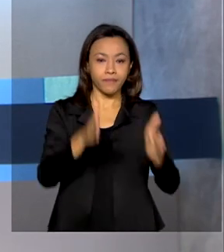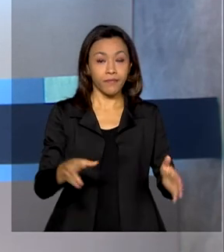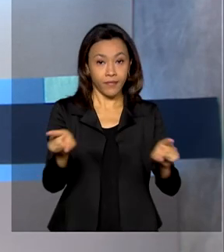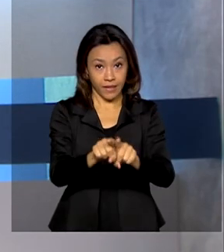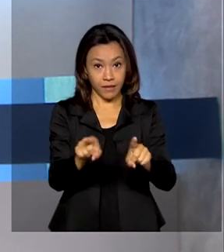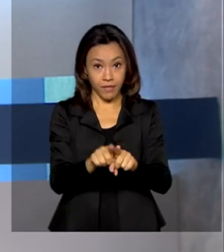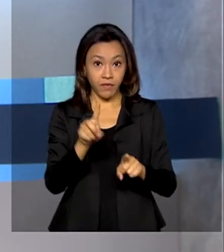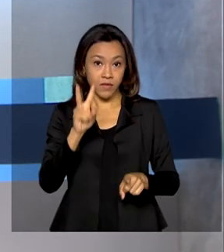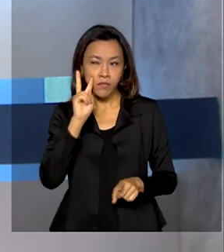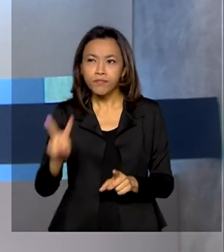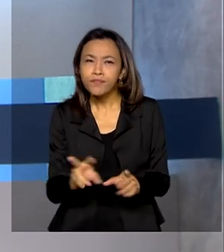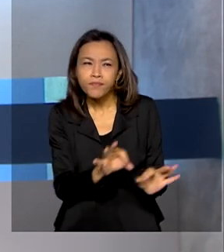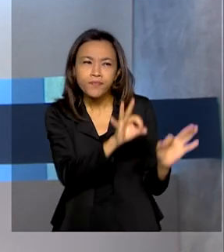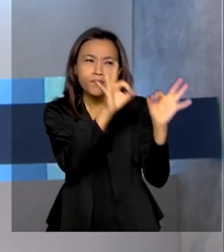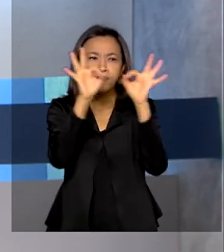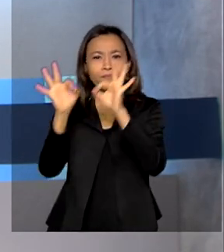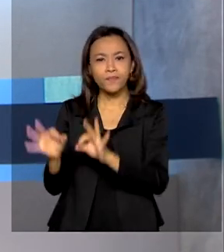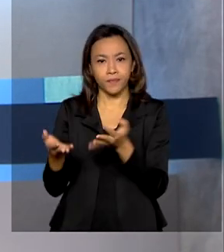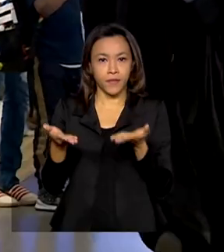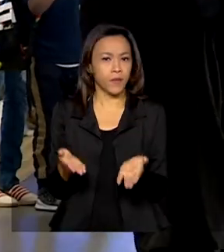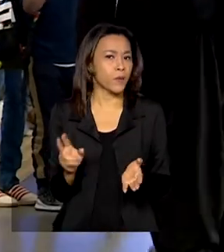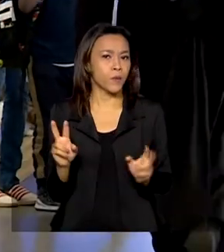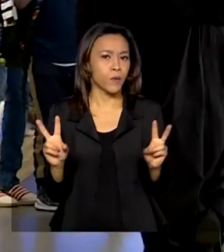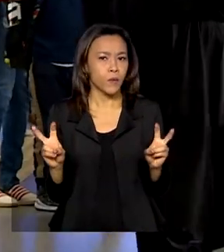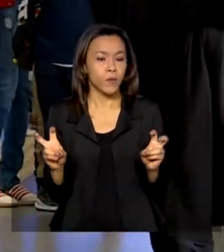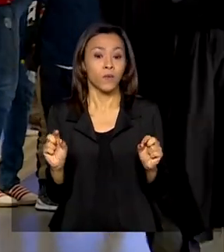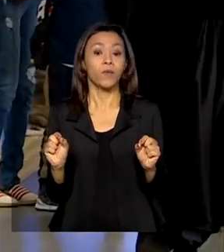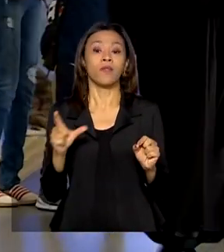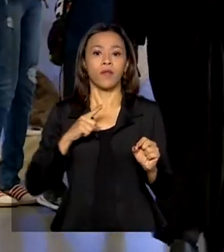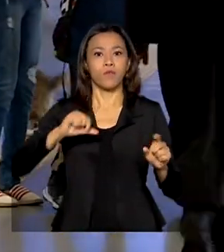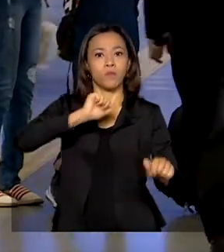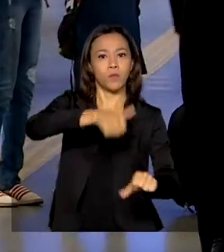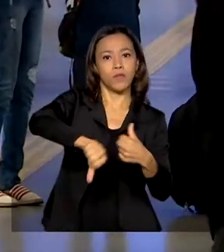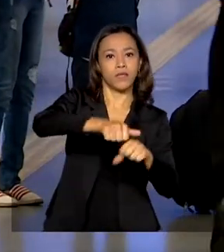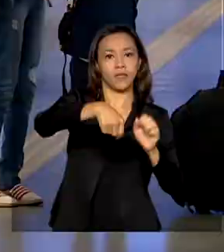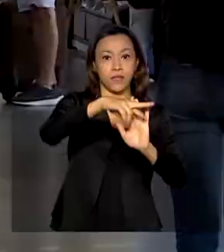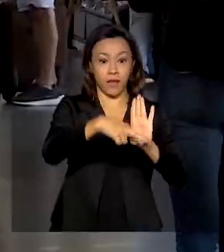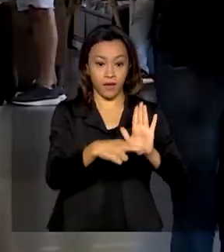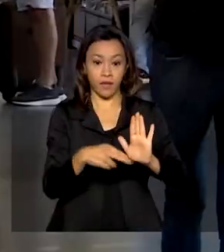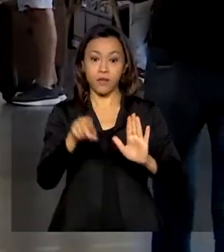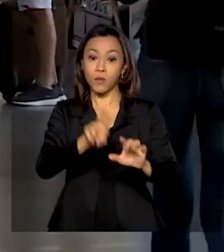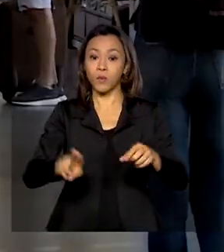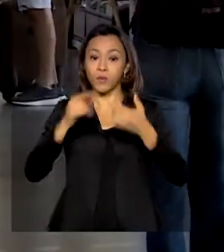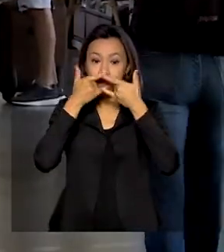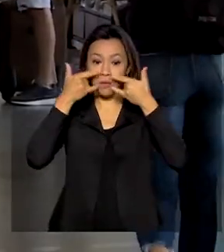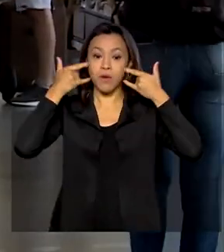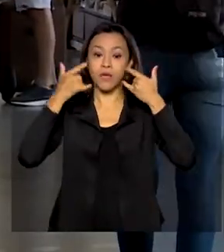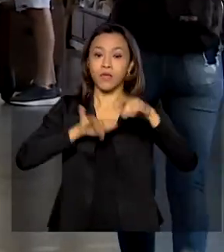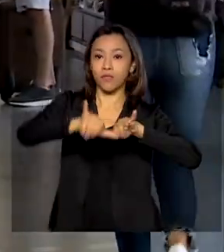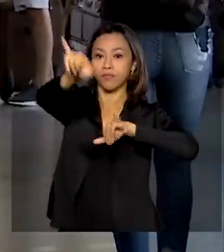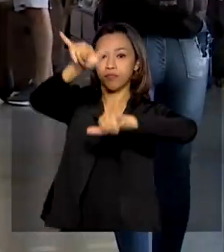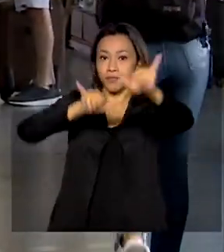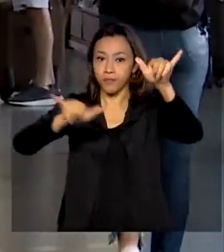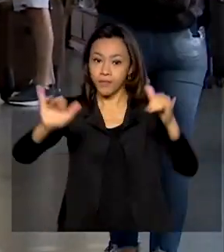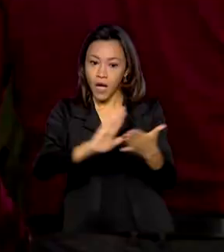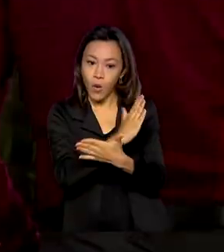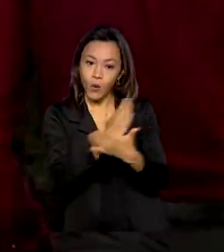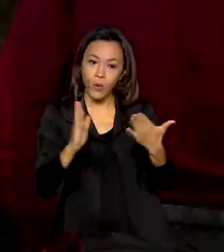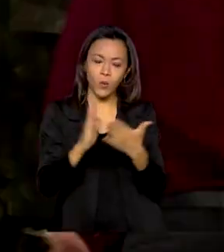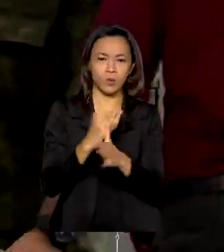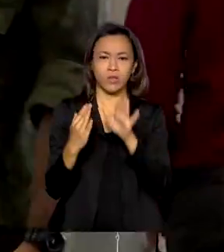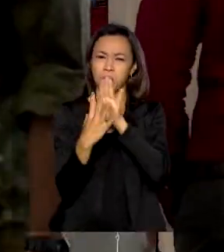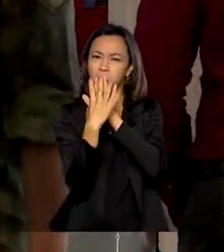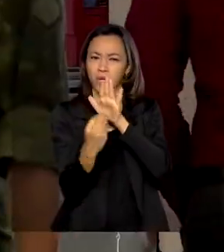confere nesta edição do Brasil em Dia. Tem mudança nas regras para o uso de máscaras nos aeroportos. Alguns modelos